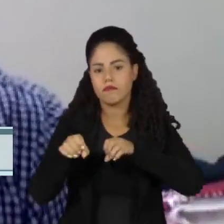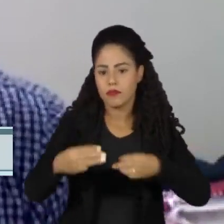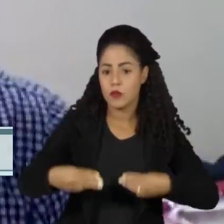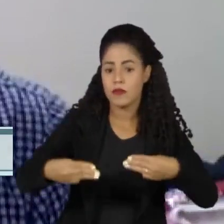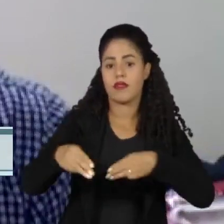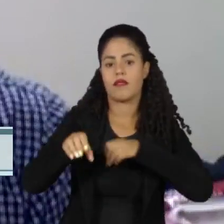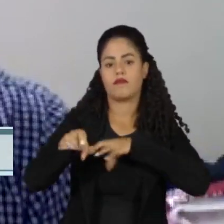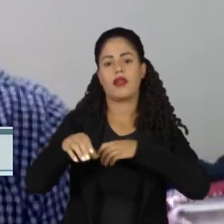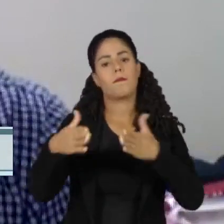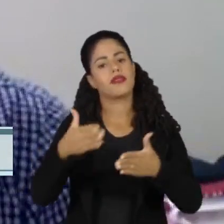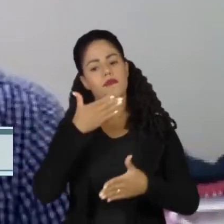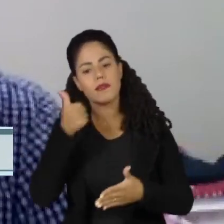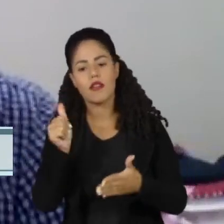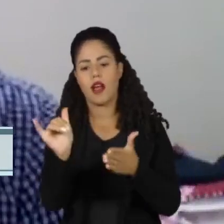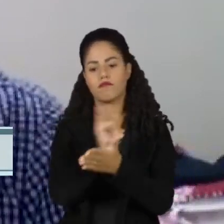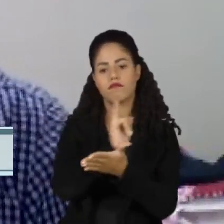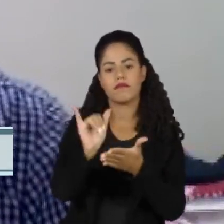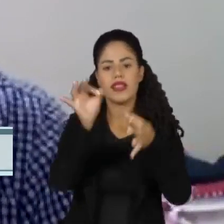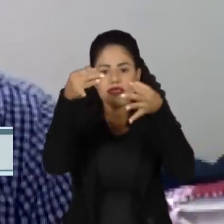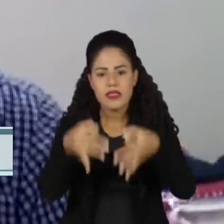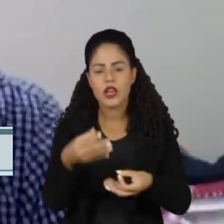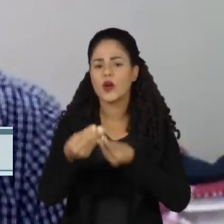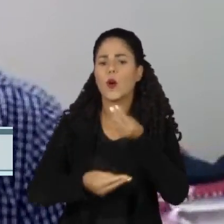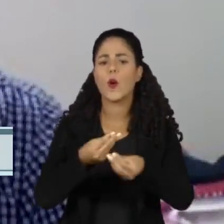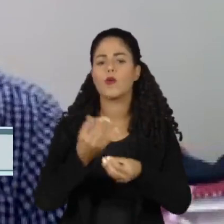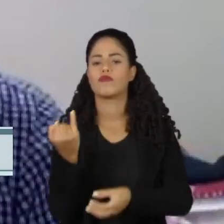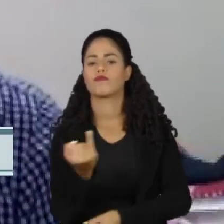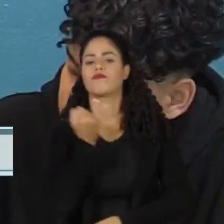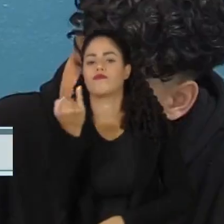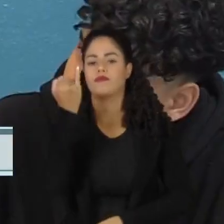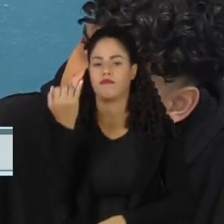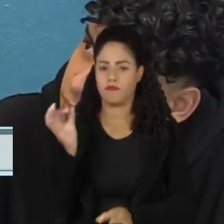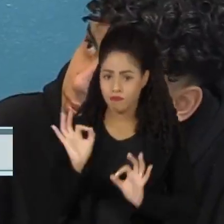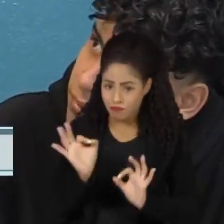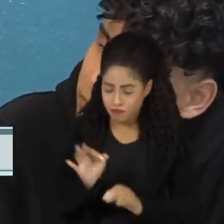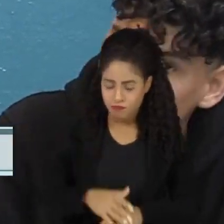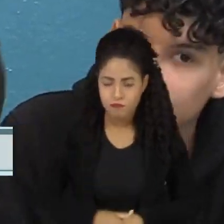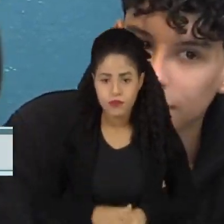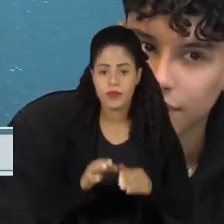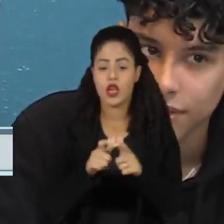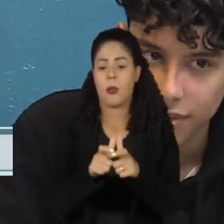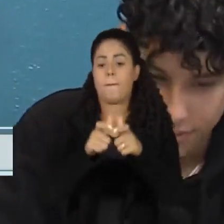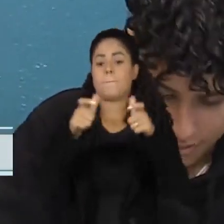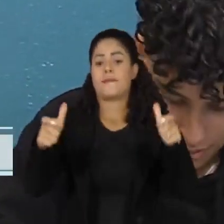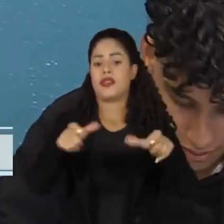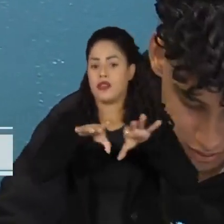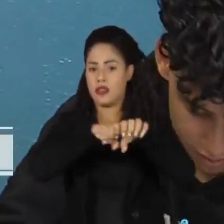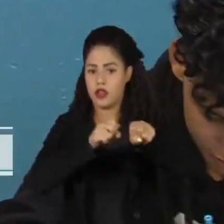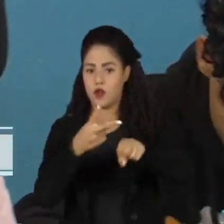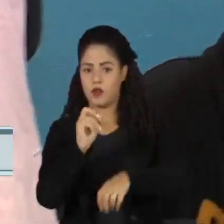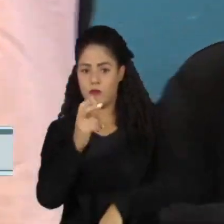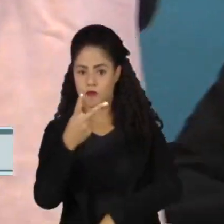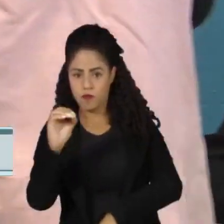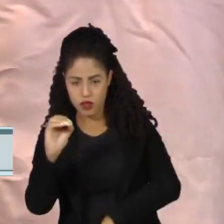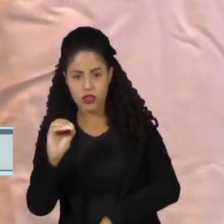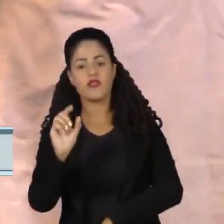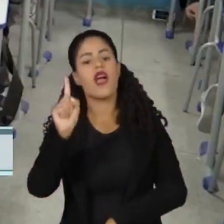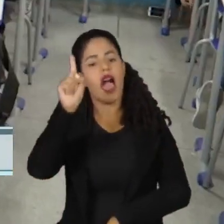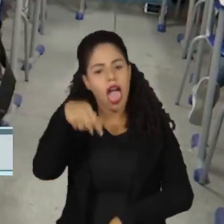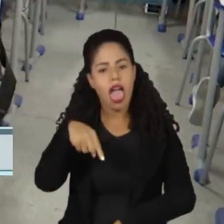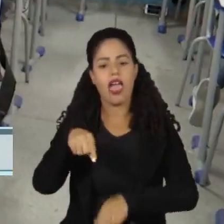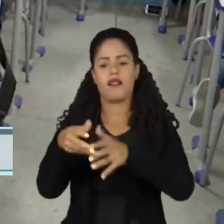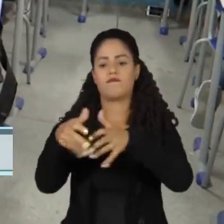porque a formação inicial tem uma importância muito grande. A maioria dos formandos em 2020 são